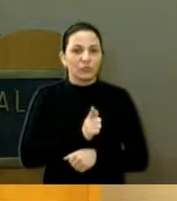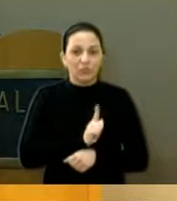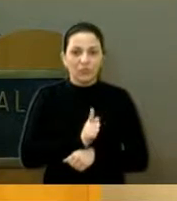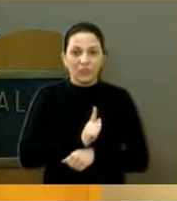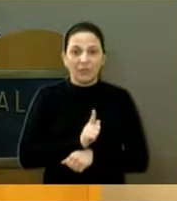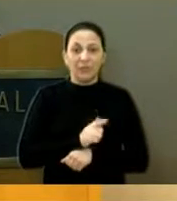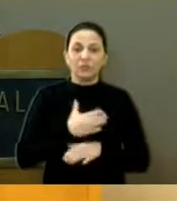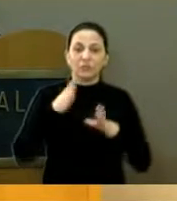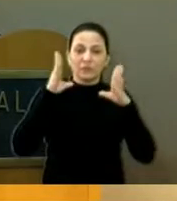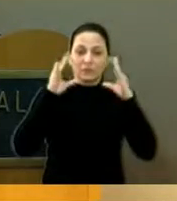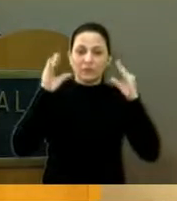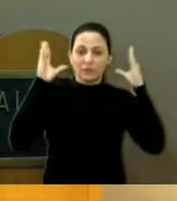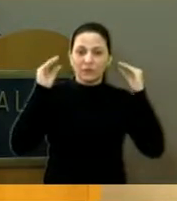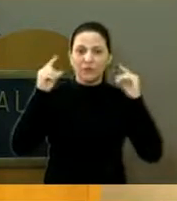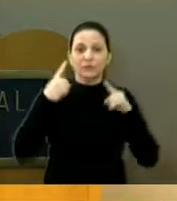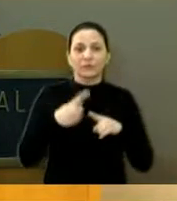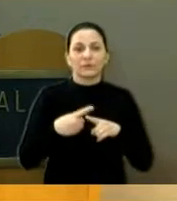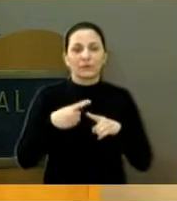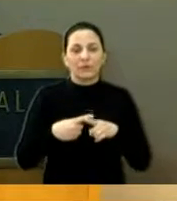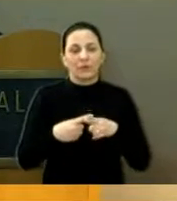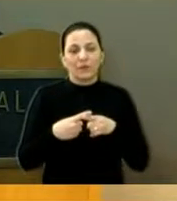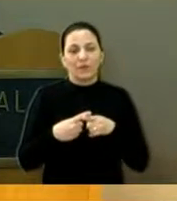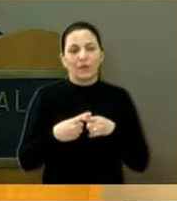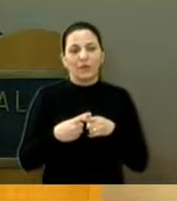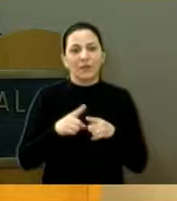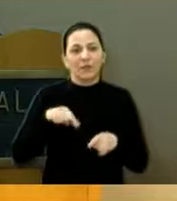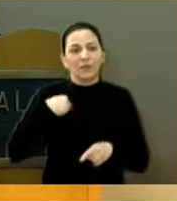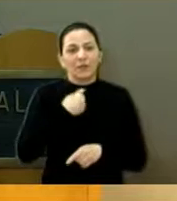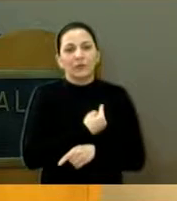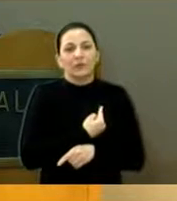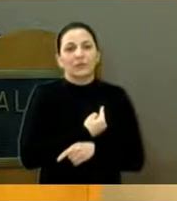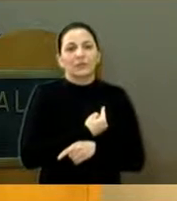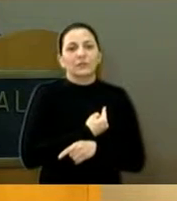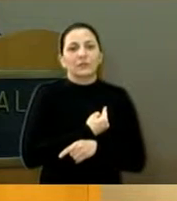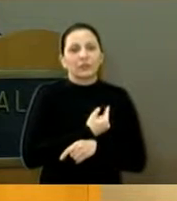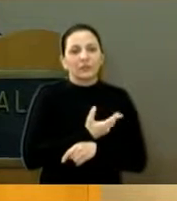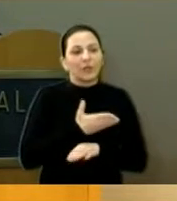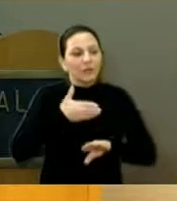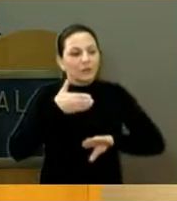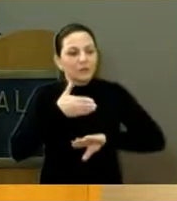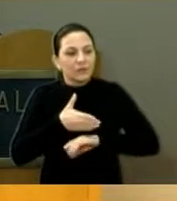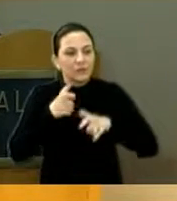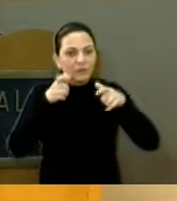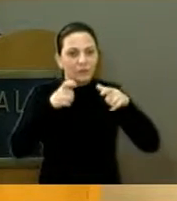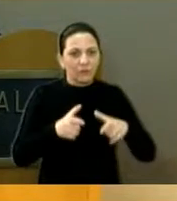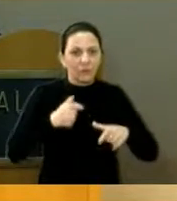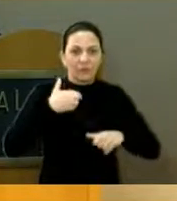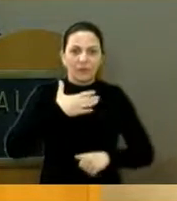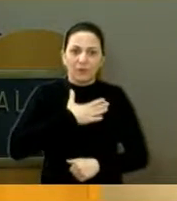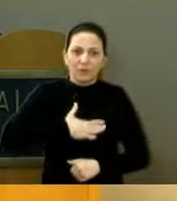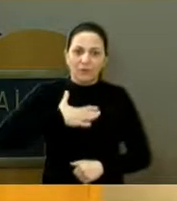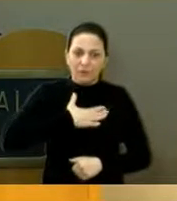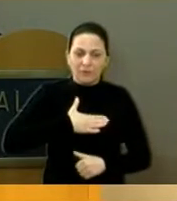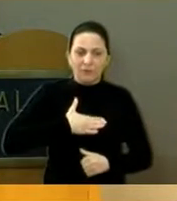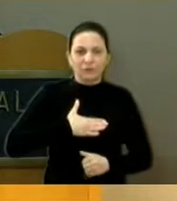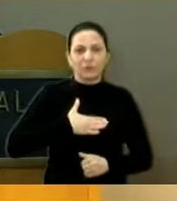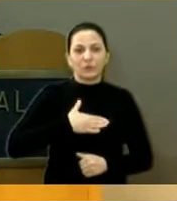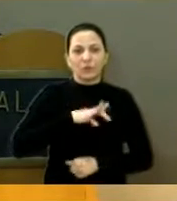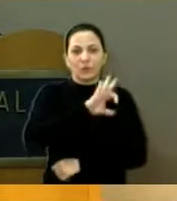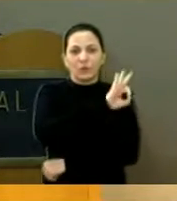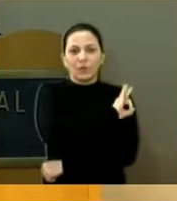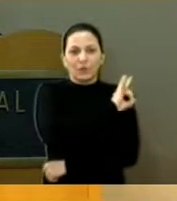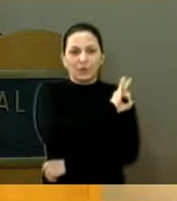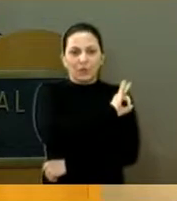sossegada, que a gente está tomando conta dessa segurança nesse local. E isso eu fico muito grato ao prefeito João